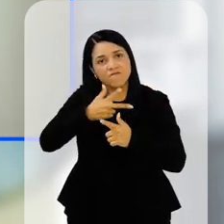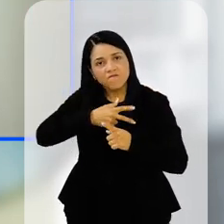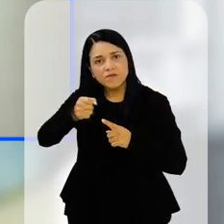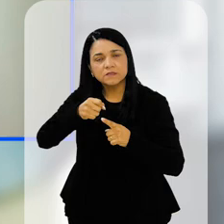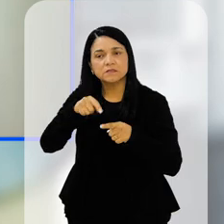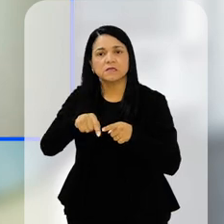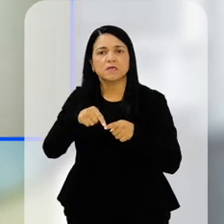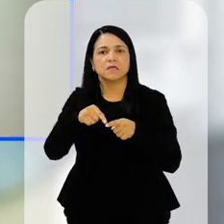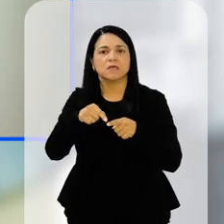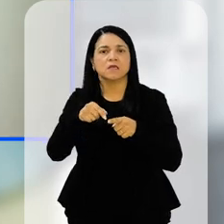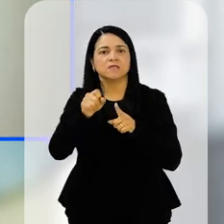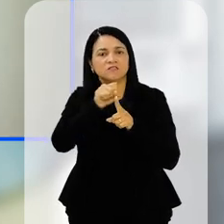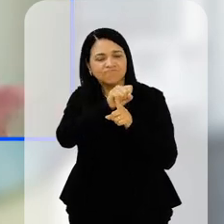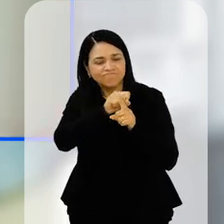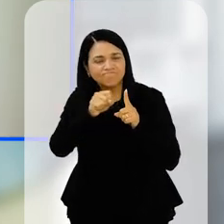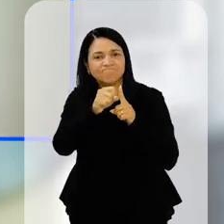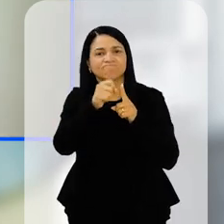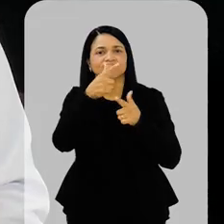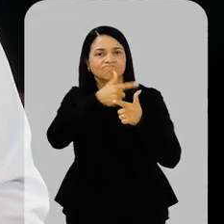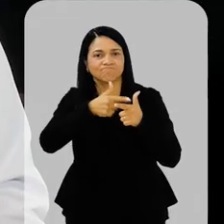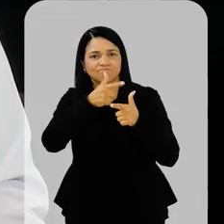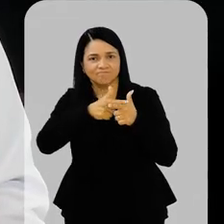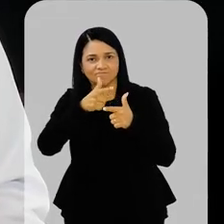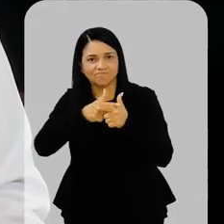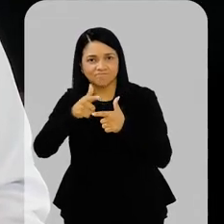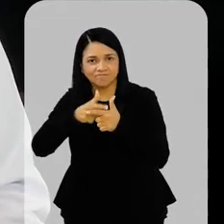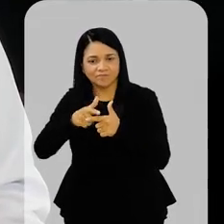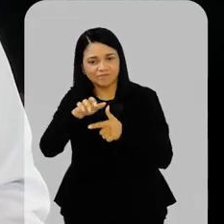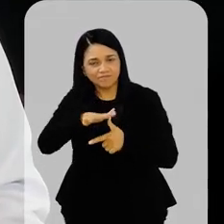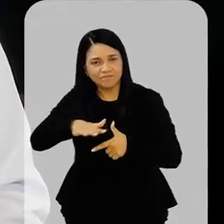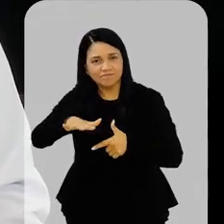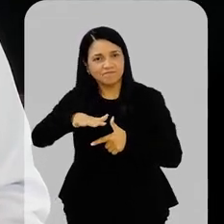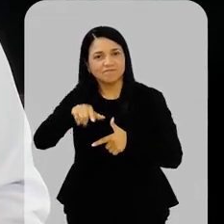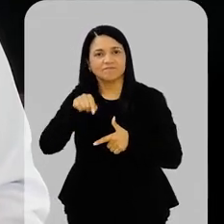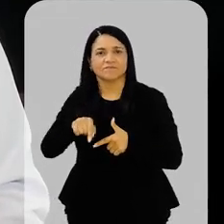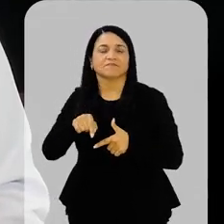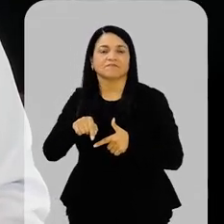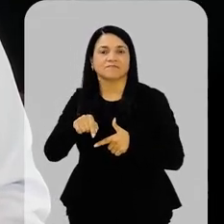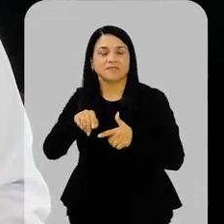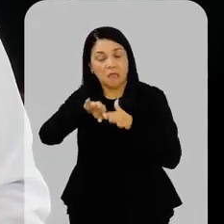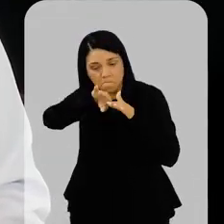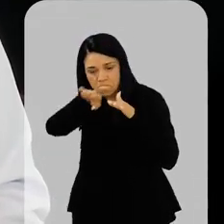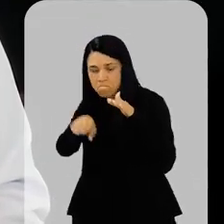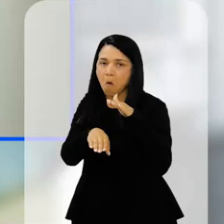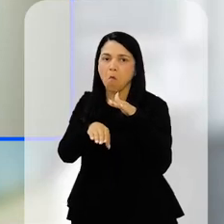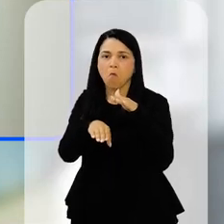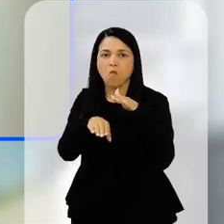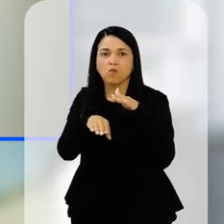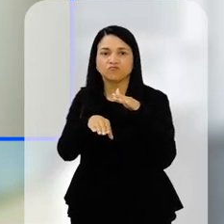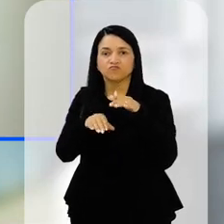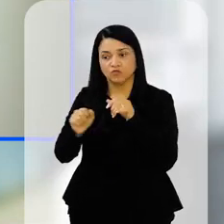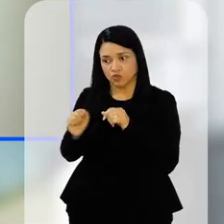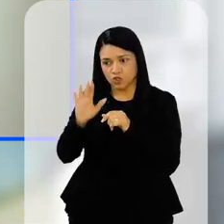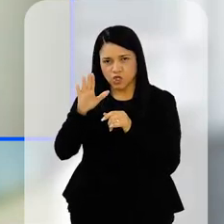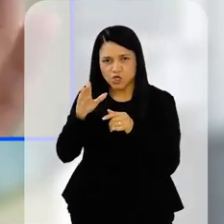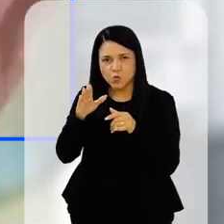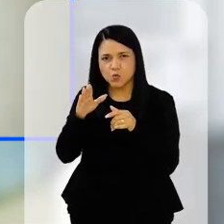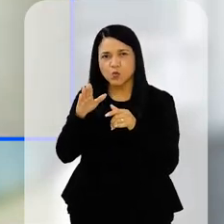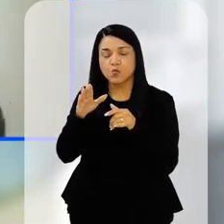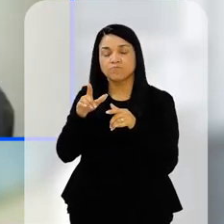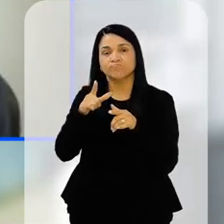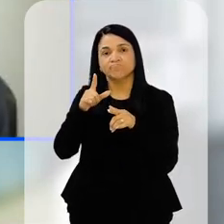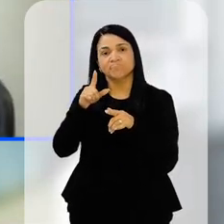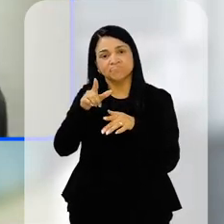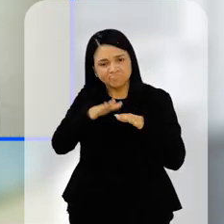vencer esses gradientes socioeconômicos, vencer, digamos assim, esse campo de jogo que é tão inclinado, em que os mais ricos estão, os